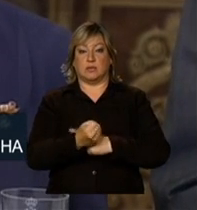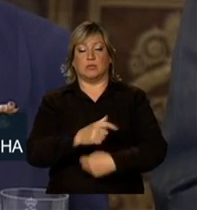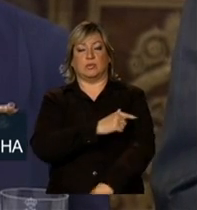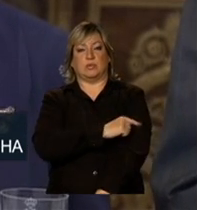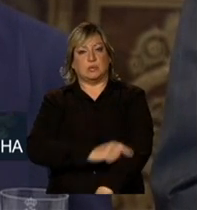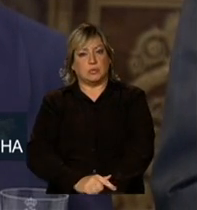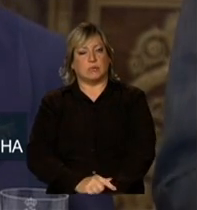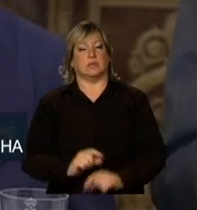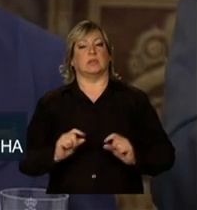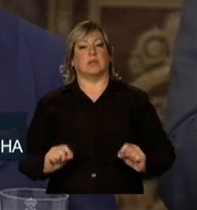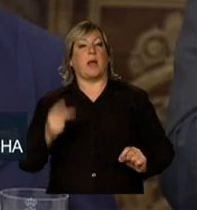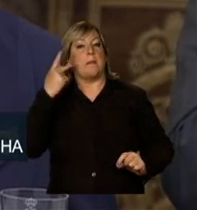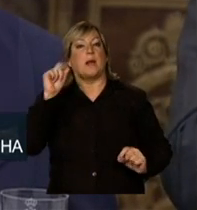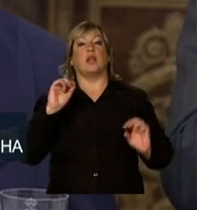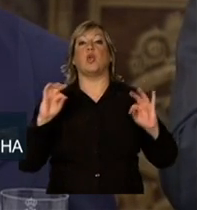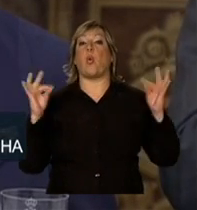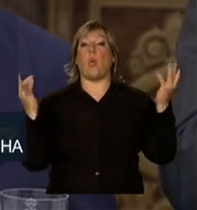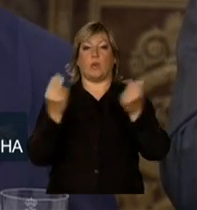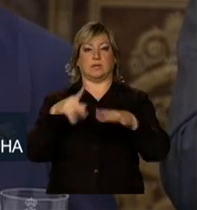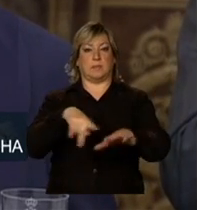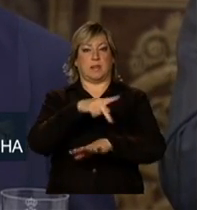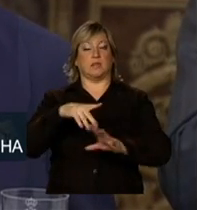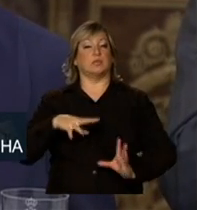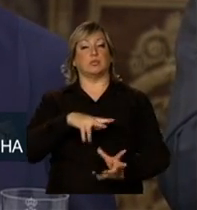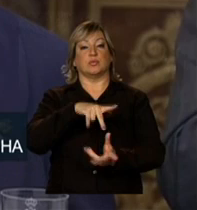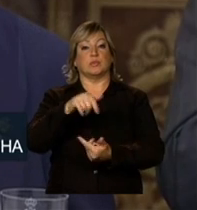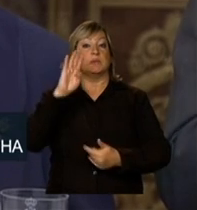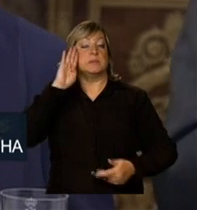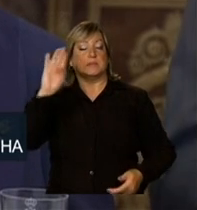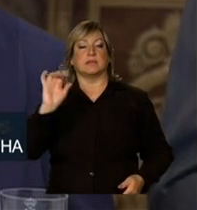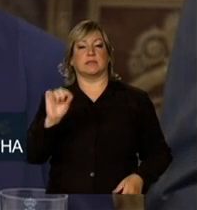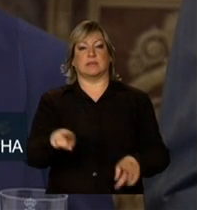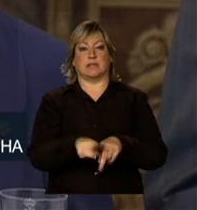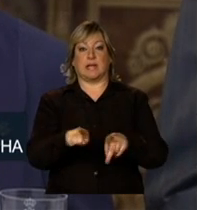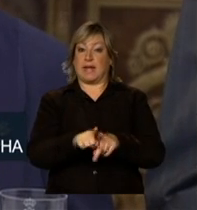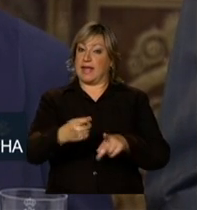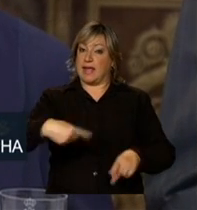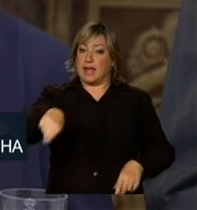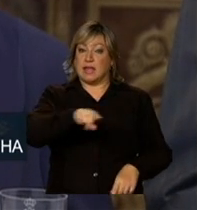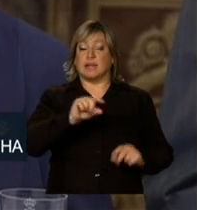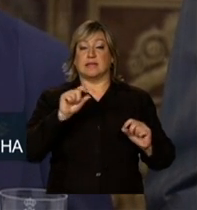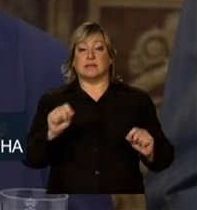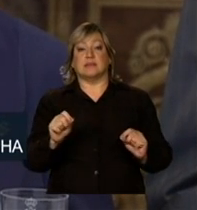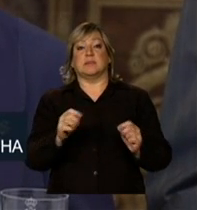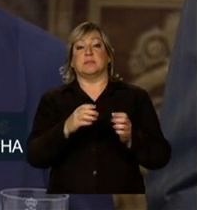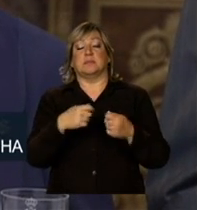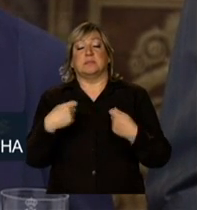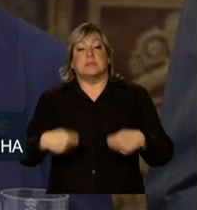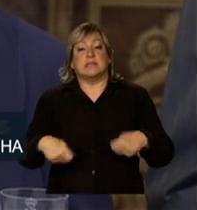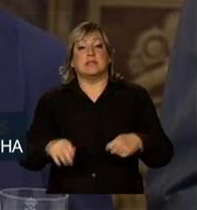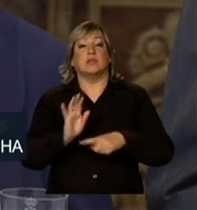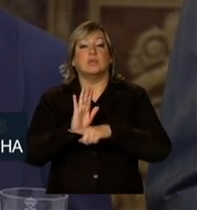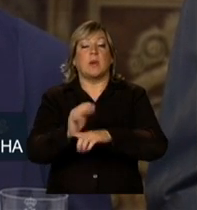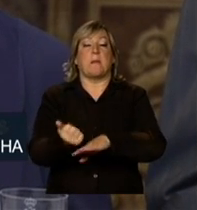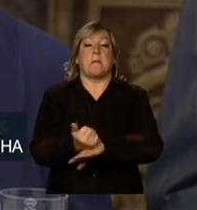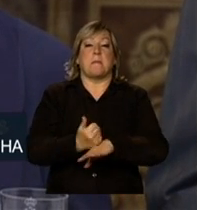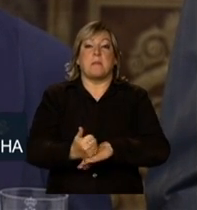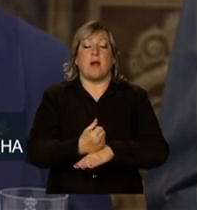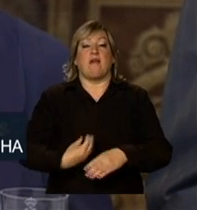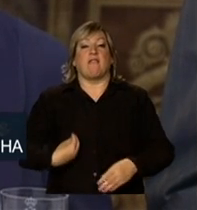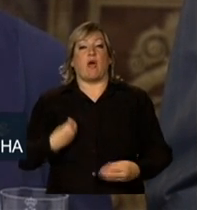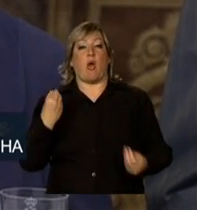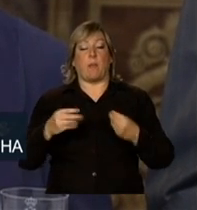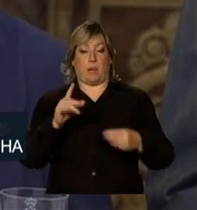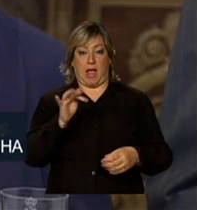social para todos os países do mundo, inclusive aqueles que clamam por melhorias das condições de vida